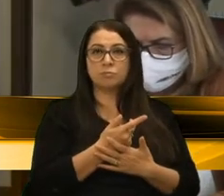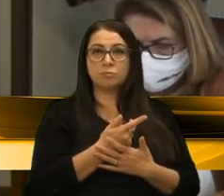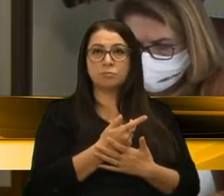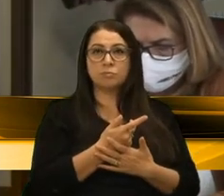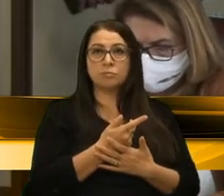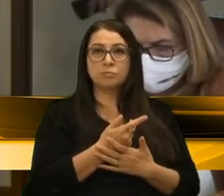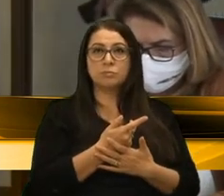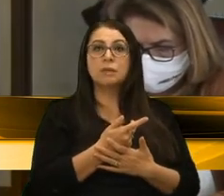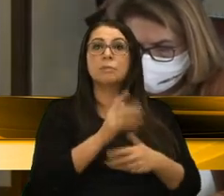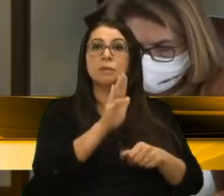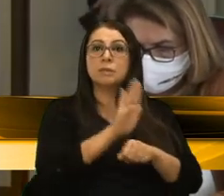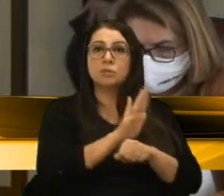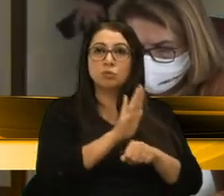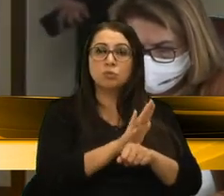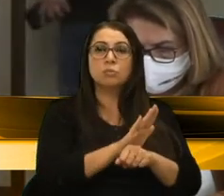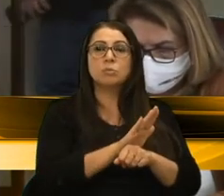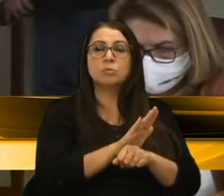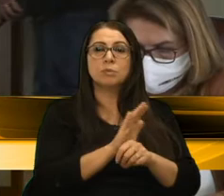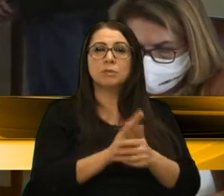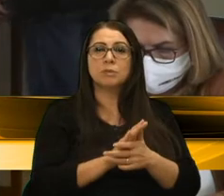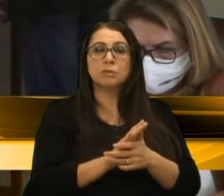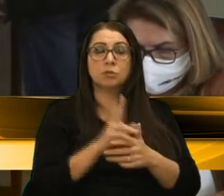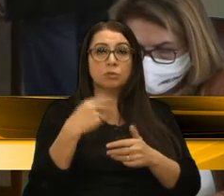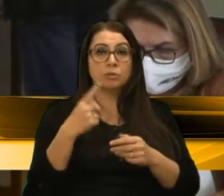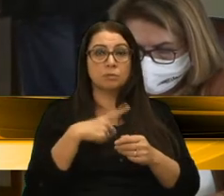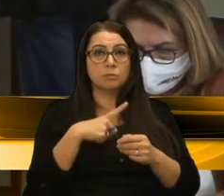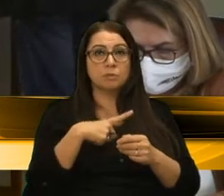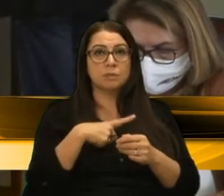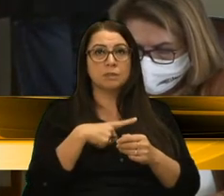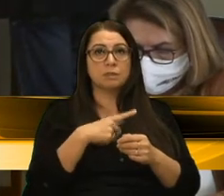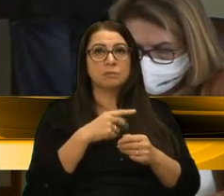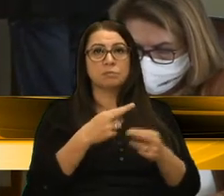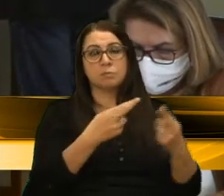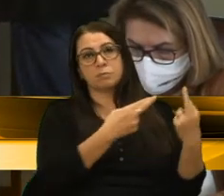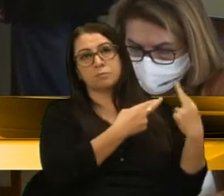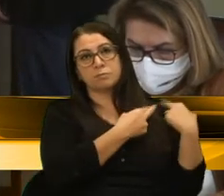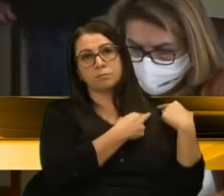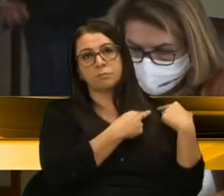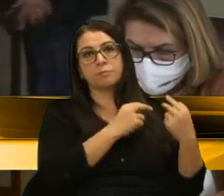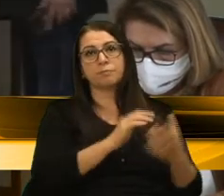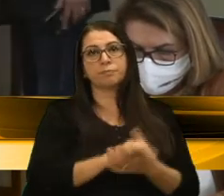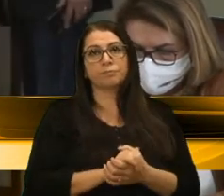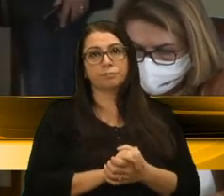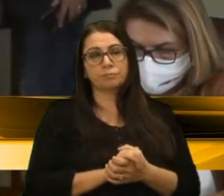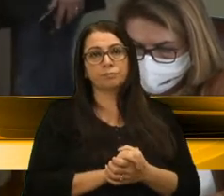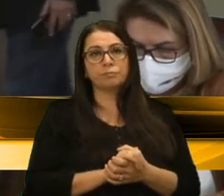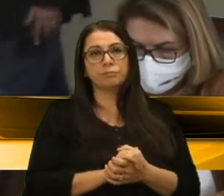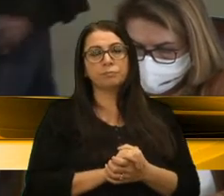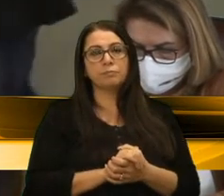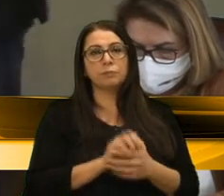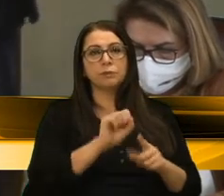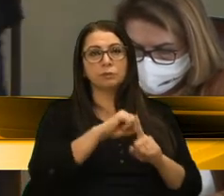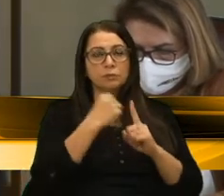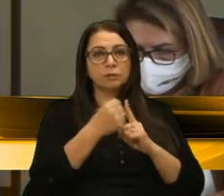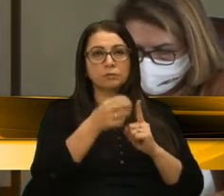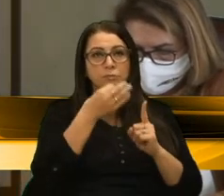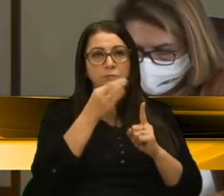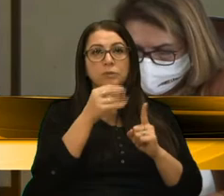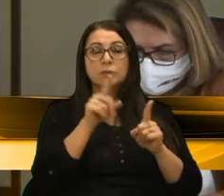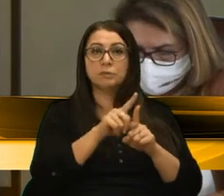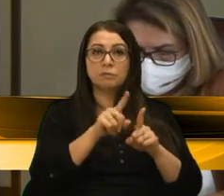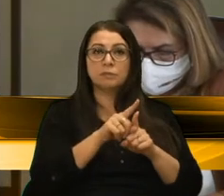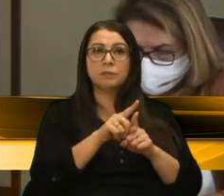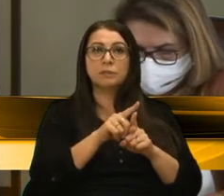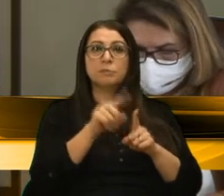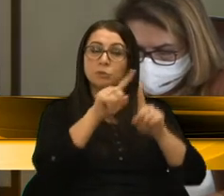mas ajuda, e nós temos que ter muita responsabilidade com a sociedade caxiense, mas também